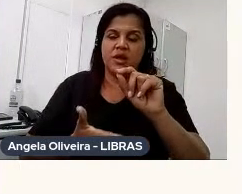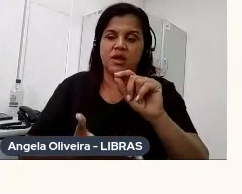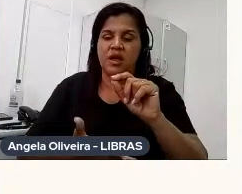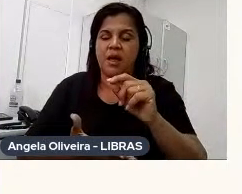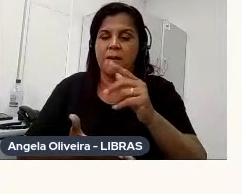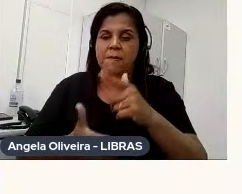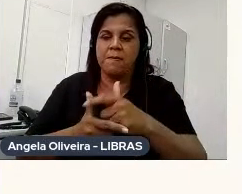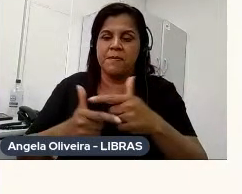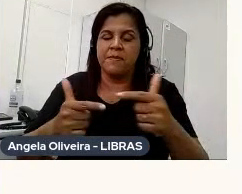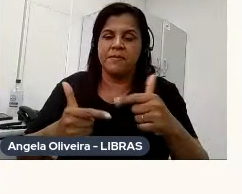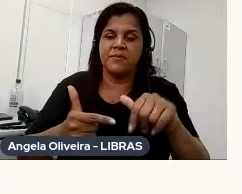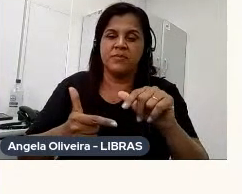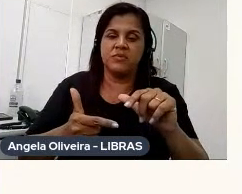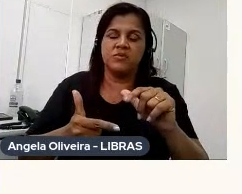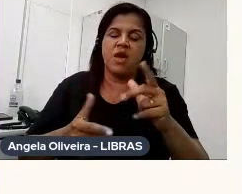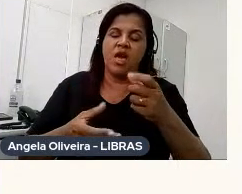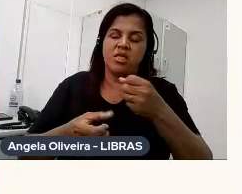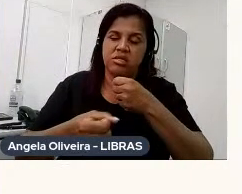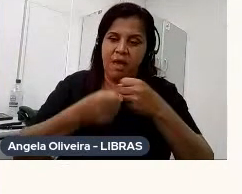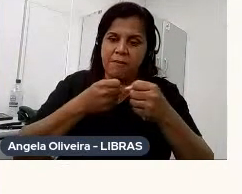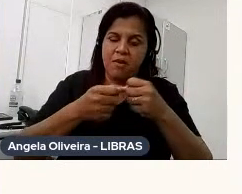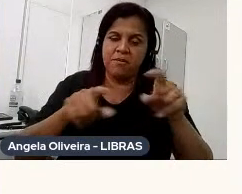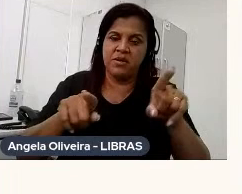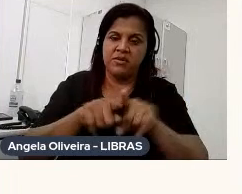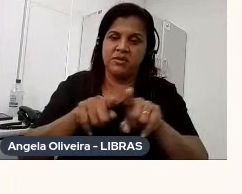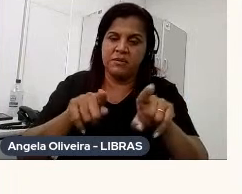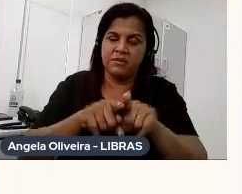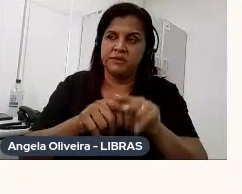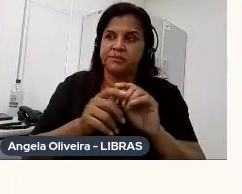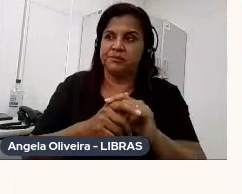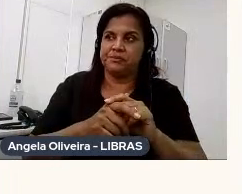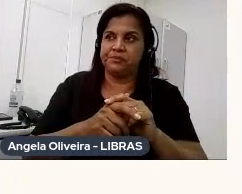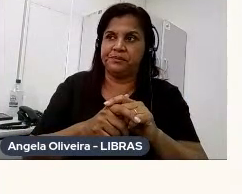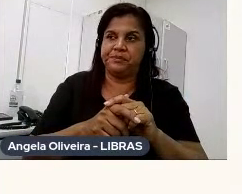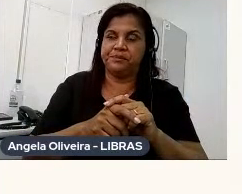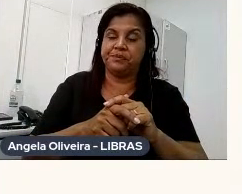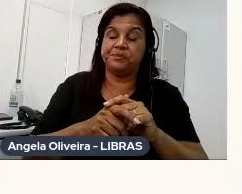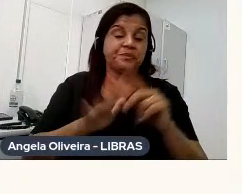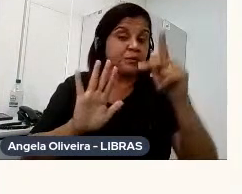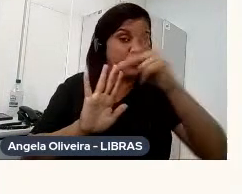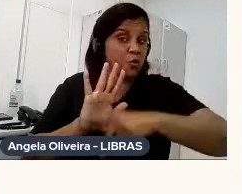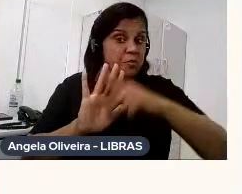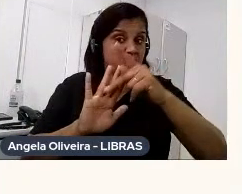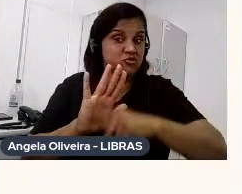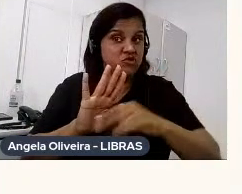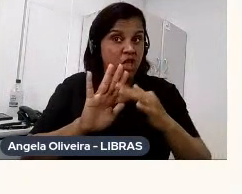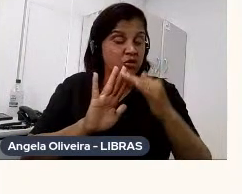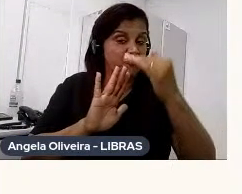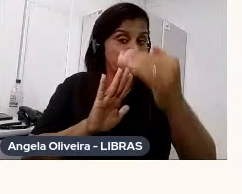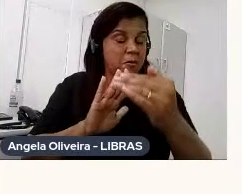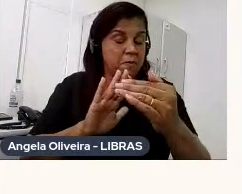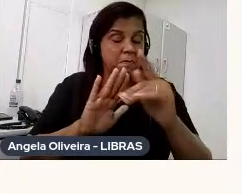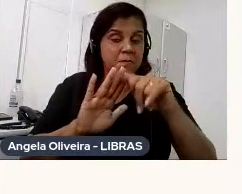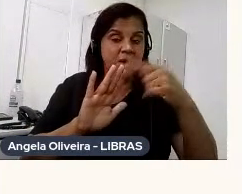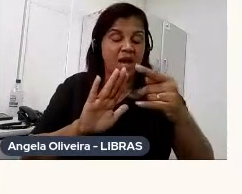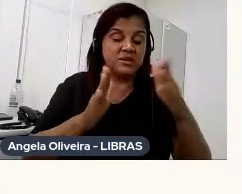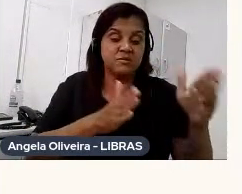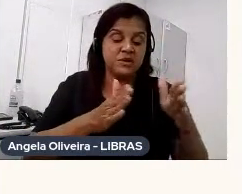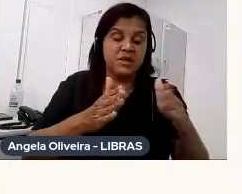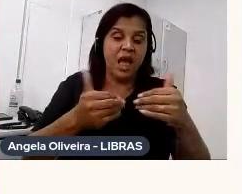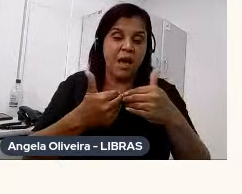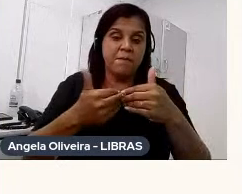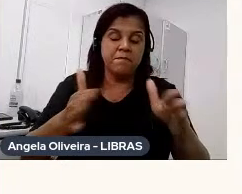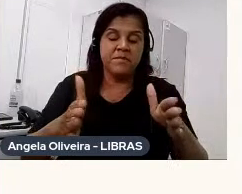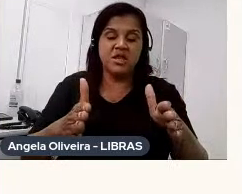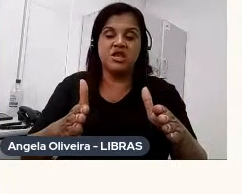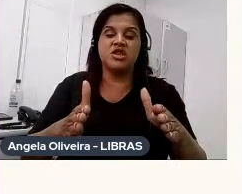também. O projeto não foi pra frente, mas nesse meio do caminho abriu um edital da Petrobras, né, na